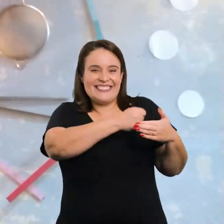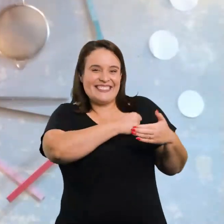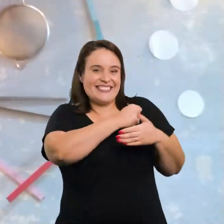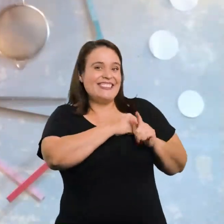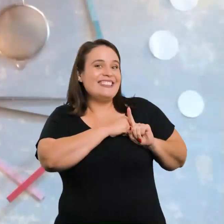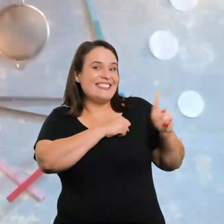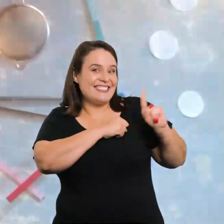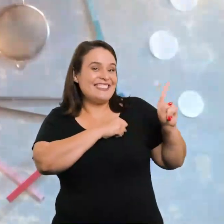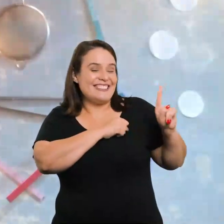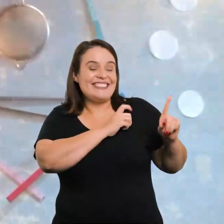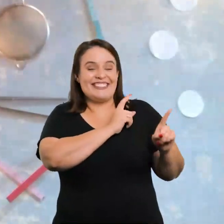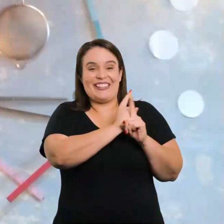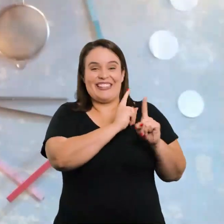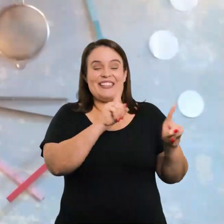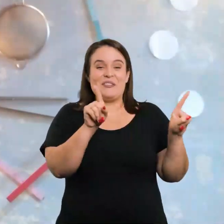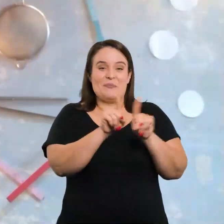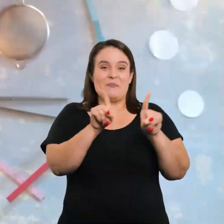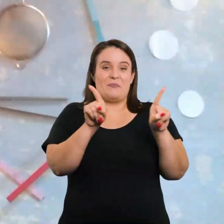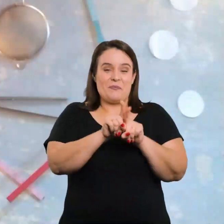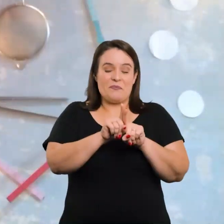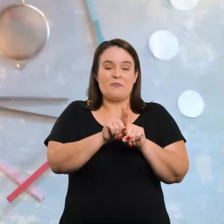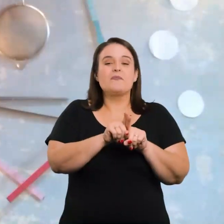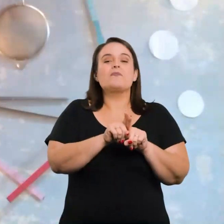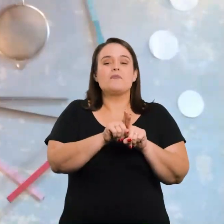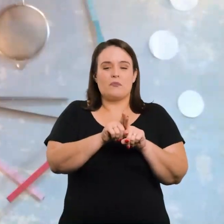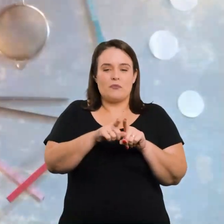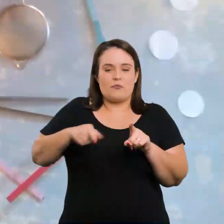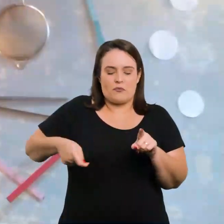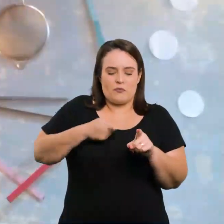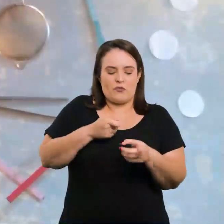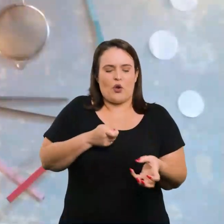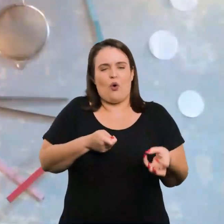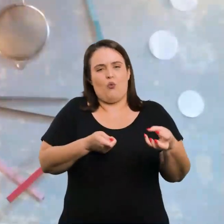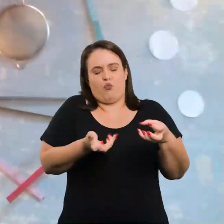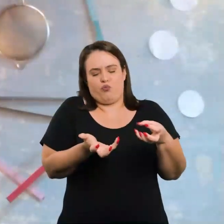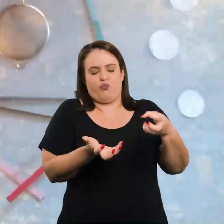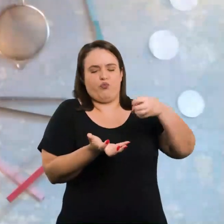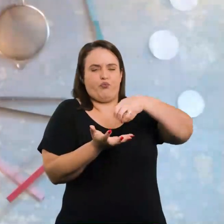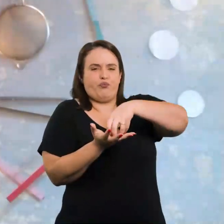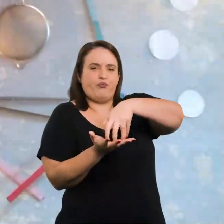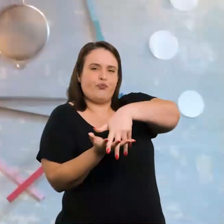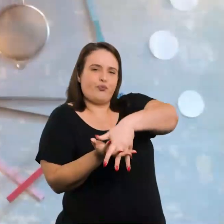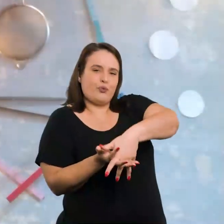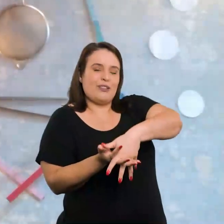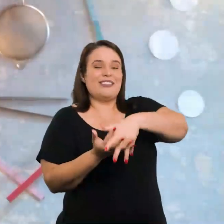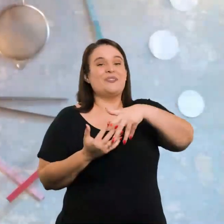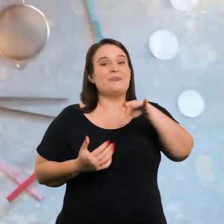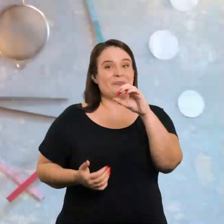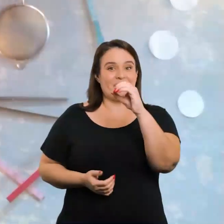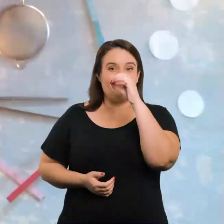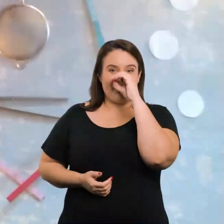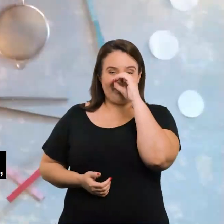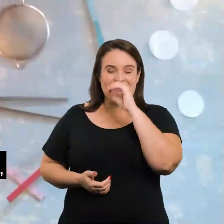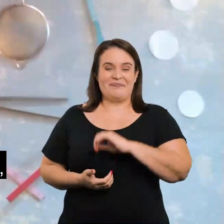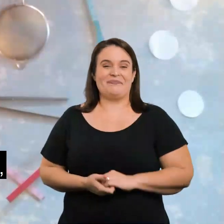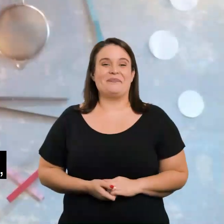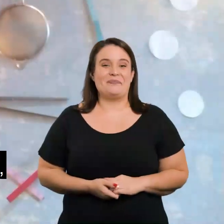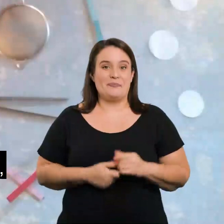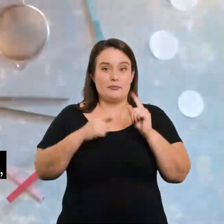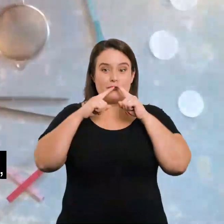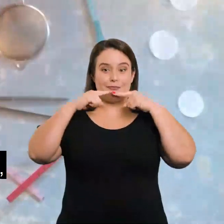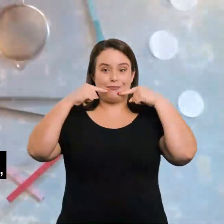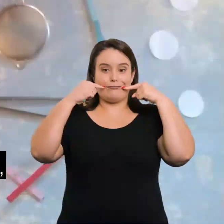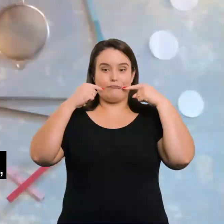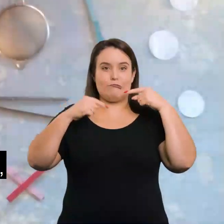E foi lá na cozinha que eu também peguei a minha peneira de cuar sucos bem redondinha para fazer o nariz. A